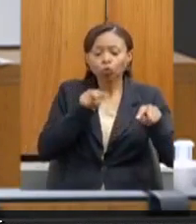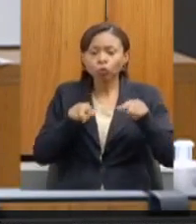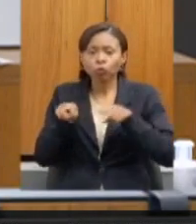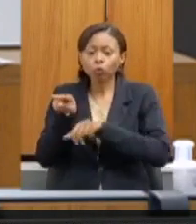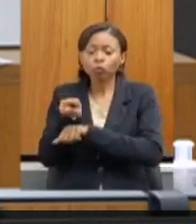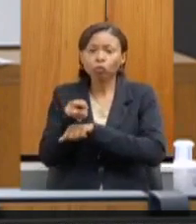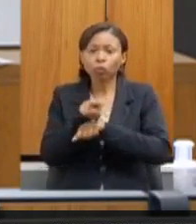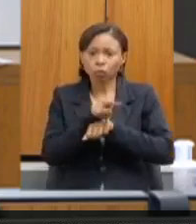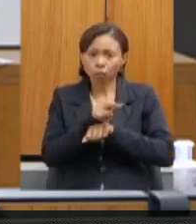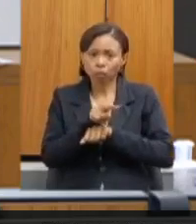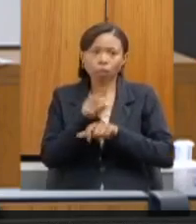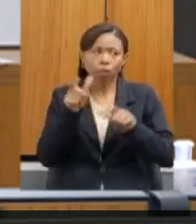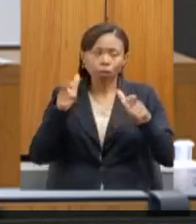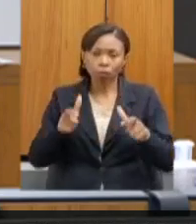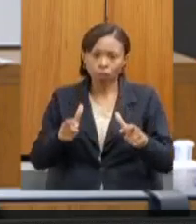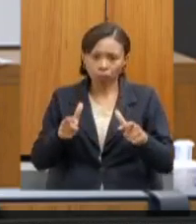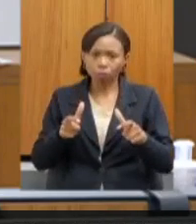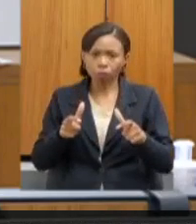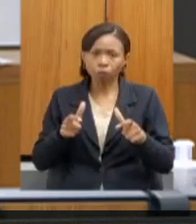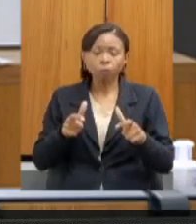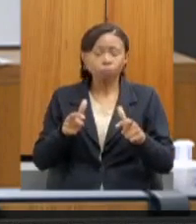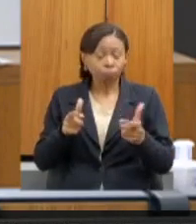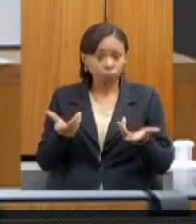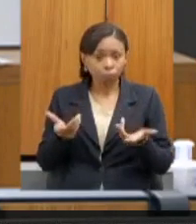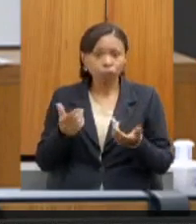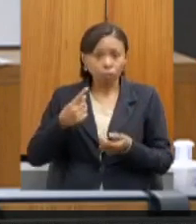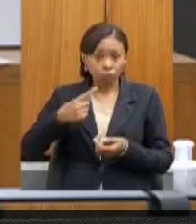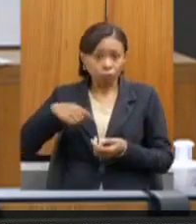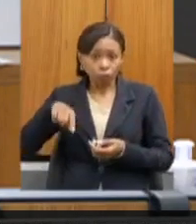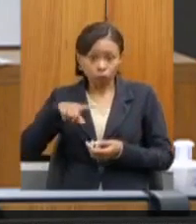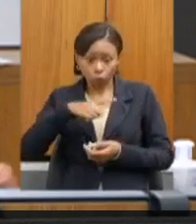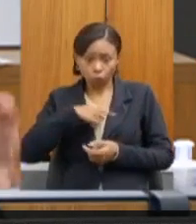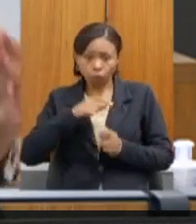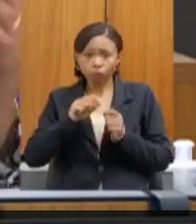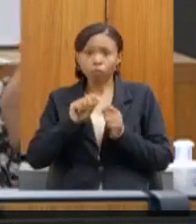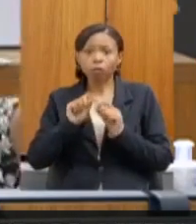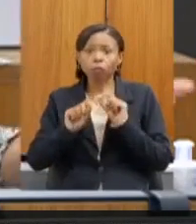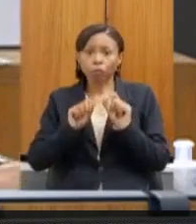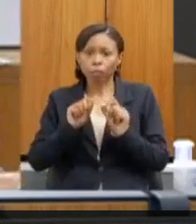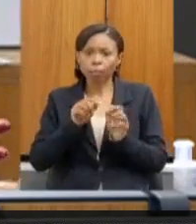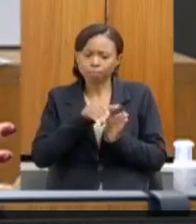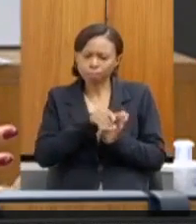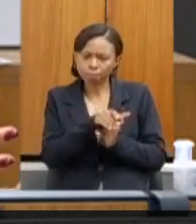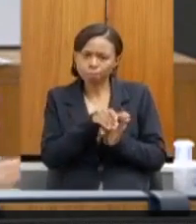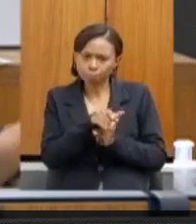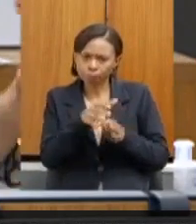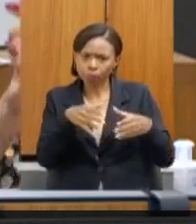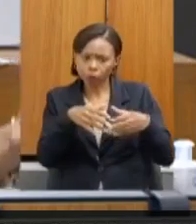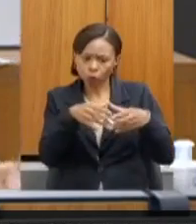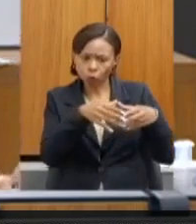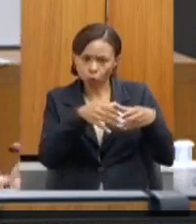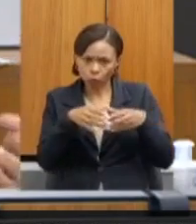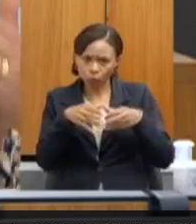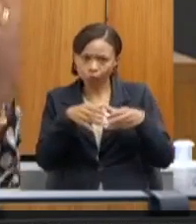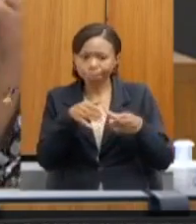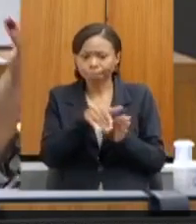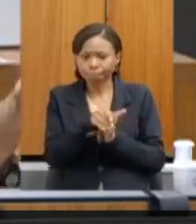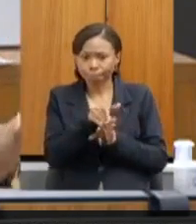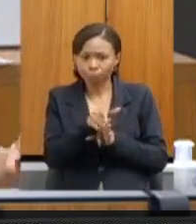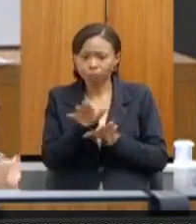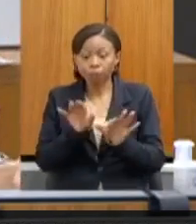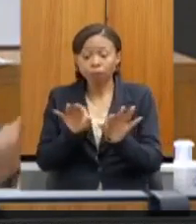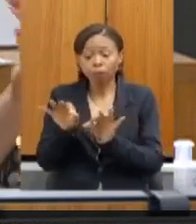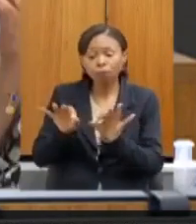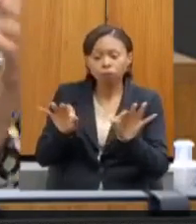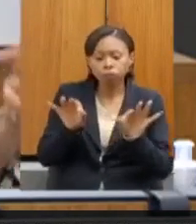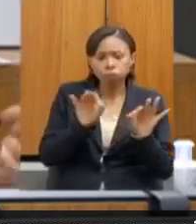coronel Henrique, nesse período? Nós demos a diretriz para as equipes que preparassem todo o processo de escritório e deixassem